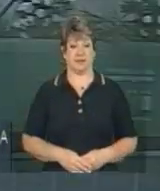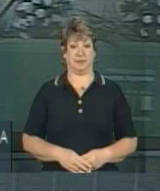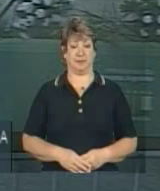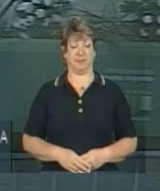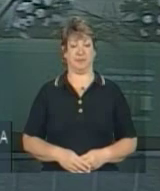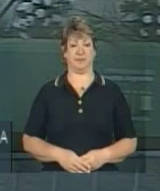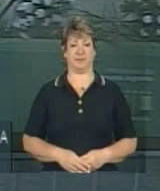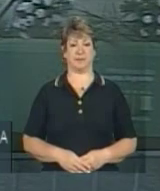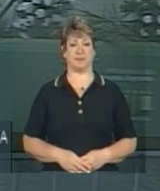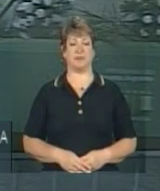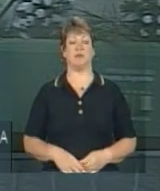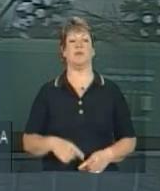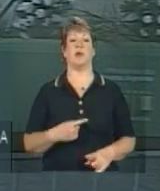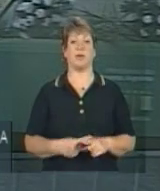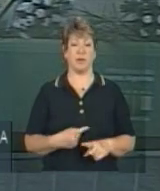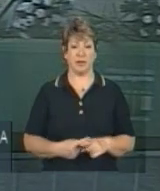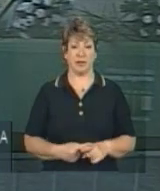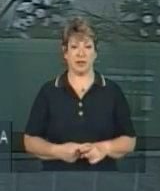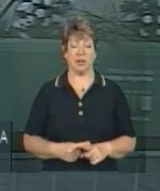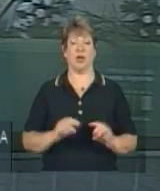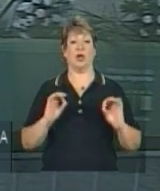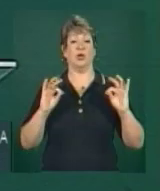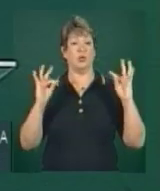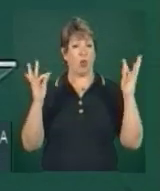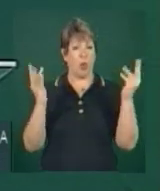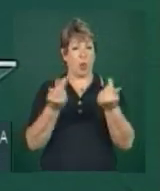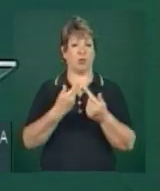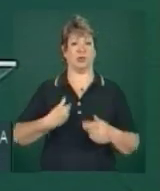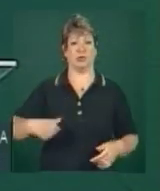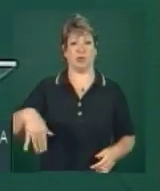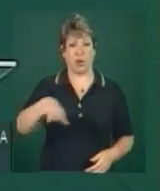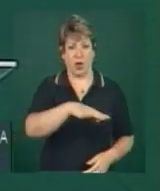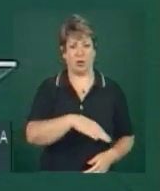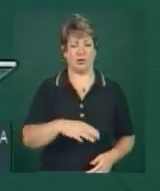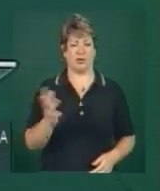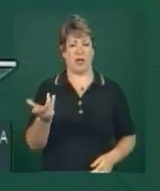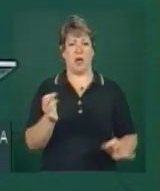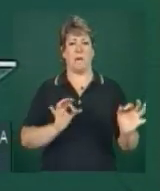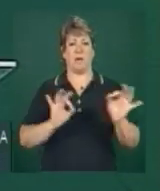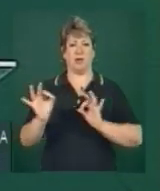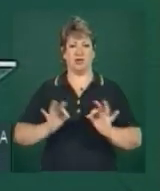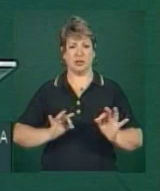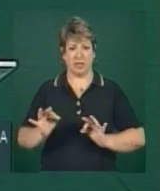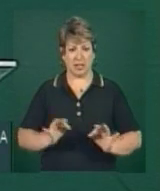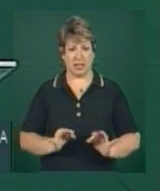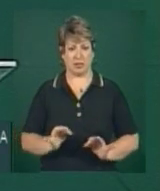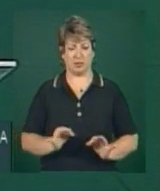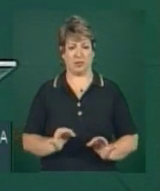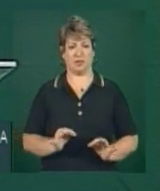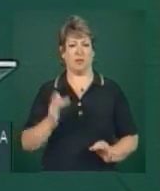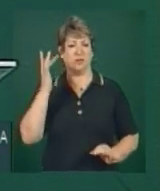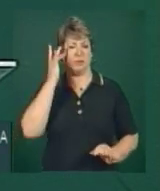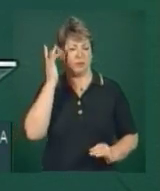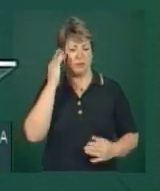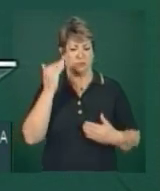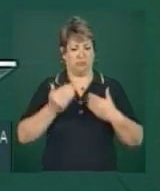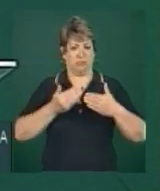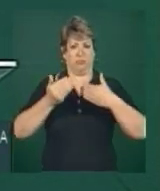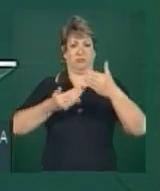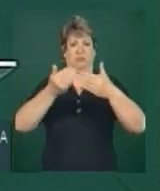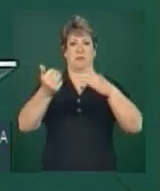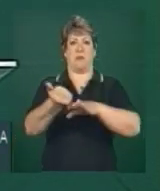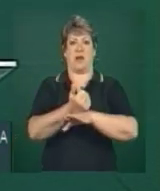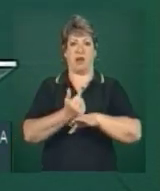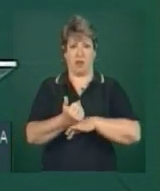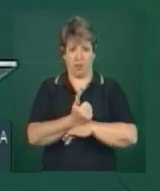Porque todos os nossos grandes projetos amadureceram e